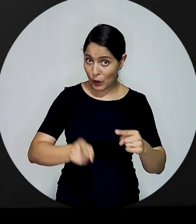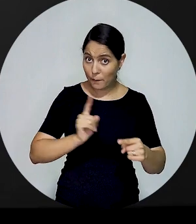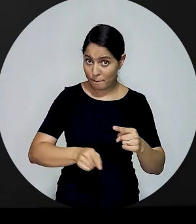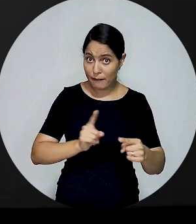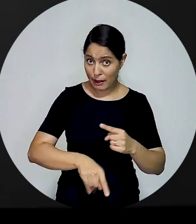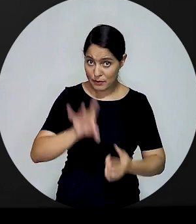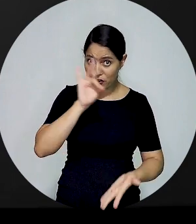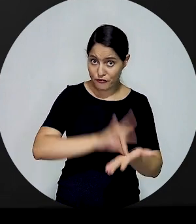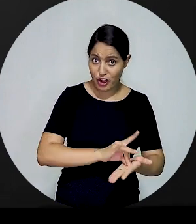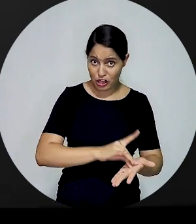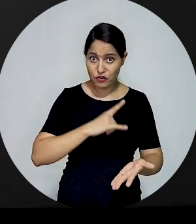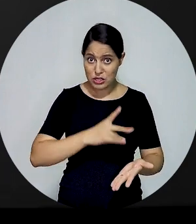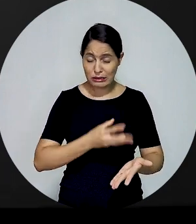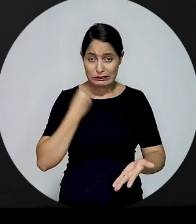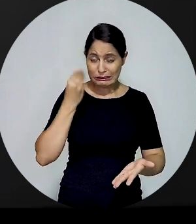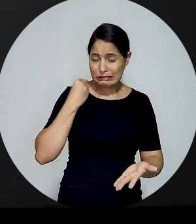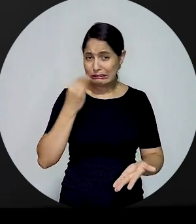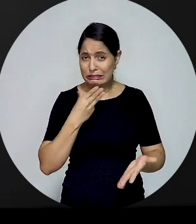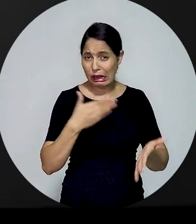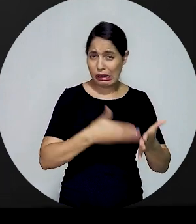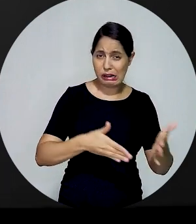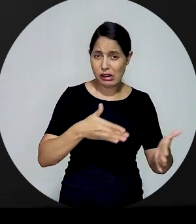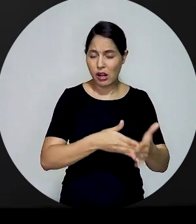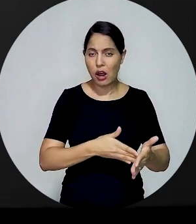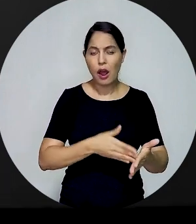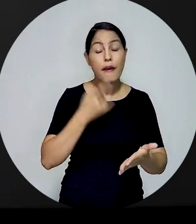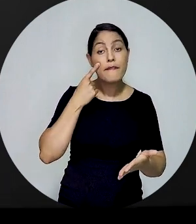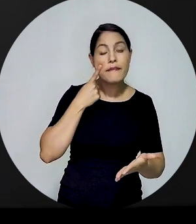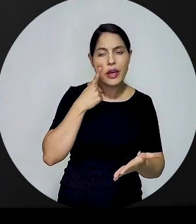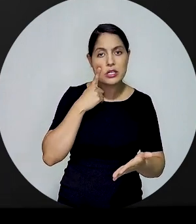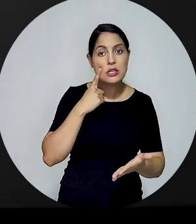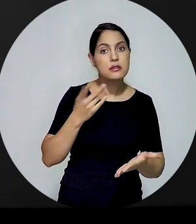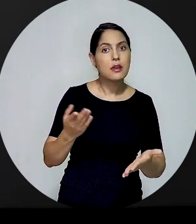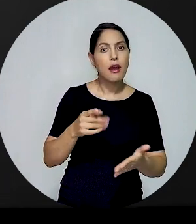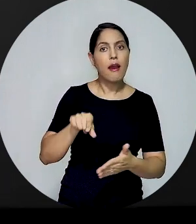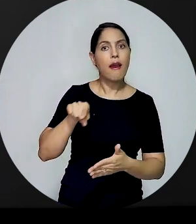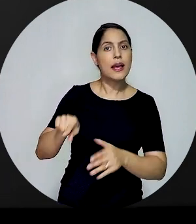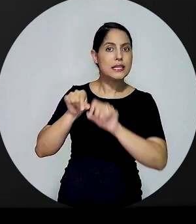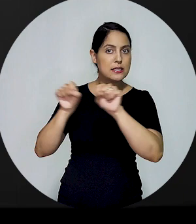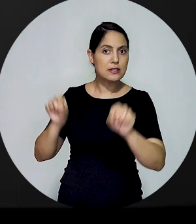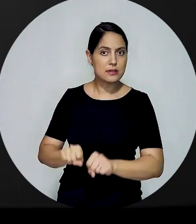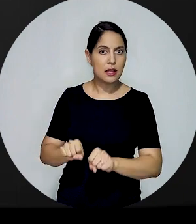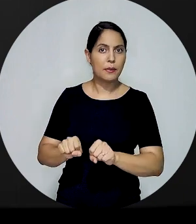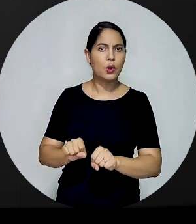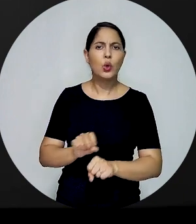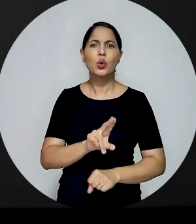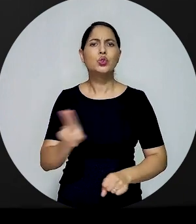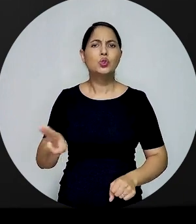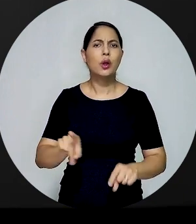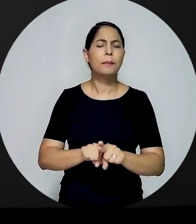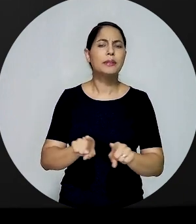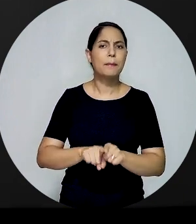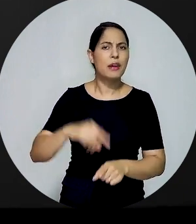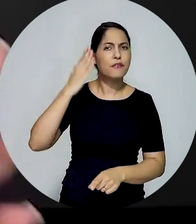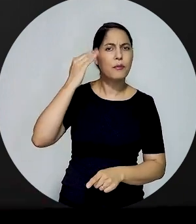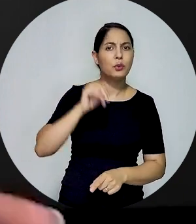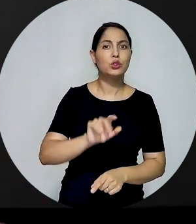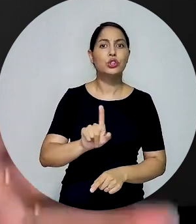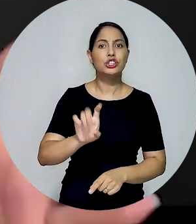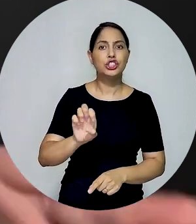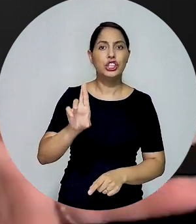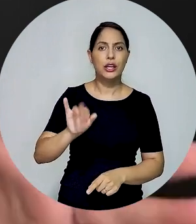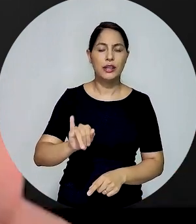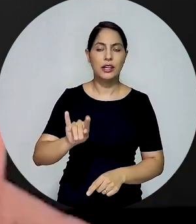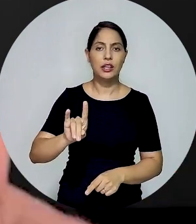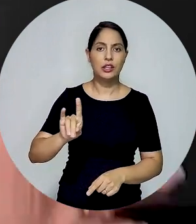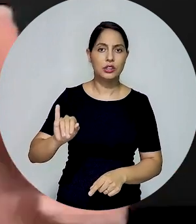quando você tiver problema, verificar se o sistema que você está utilizando é o novo requerimento, também conhecido como GERID. Se você